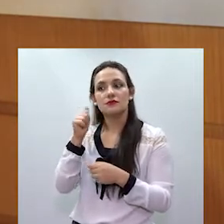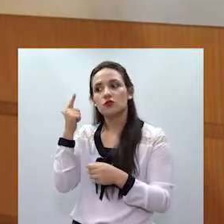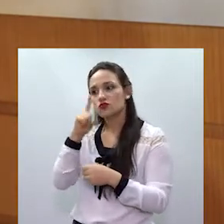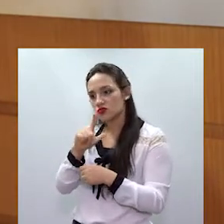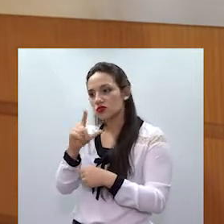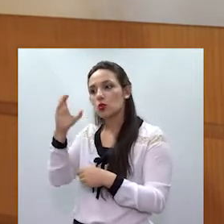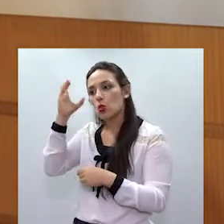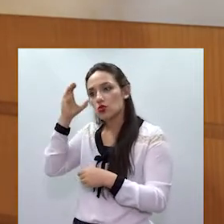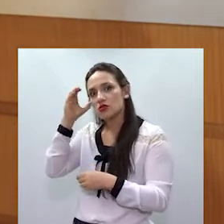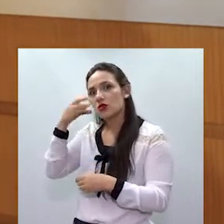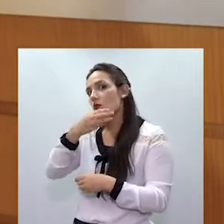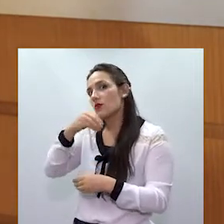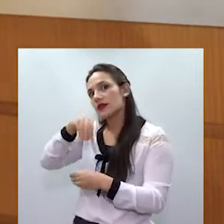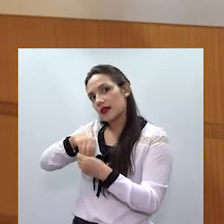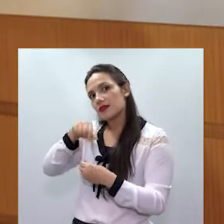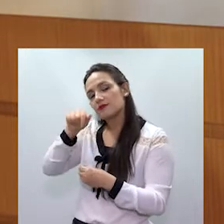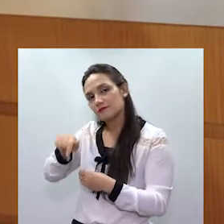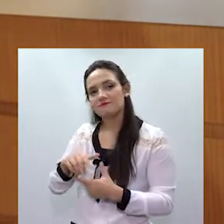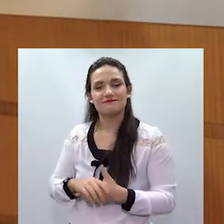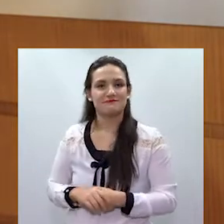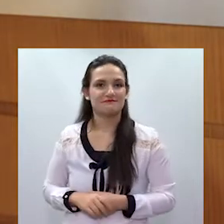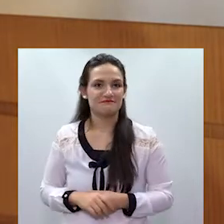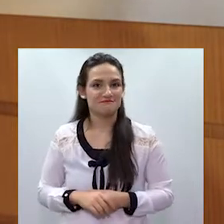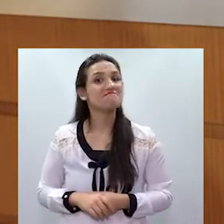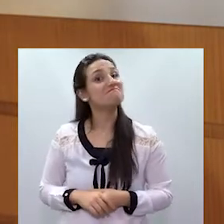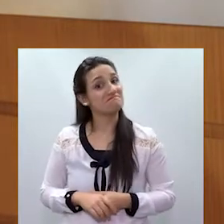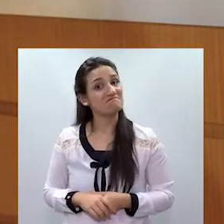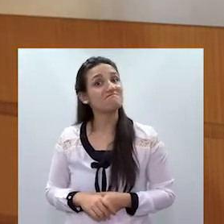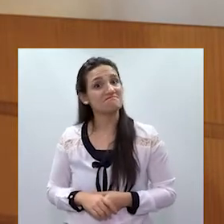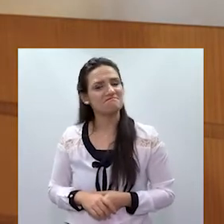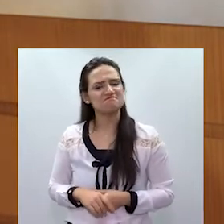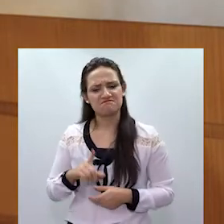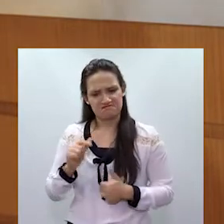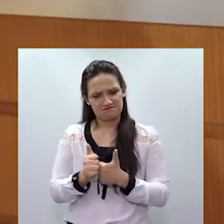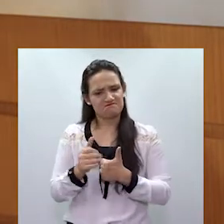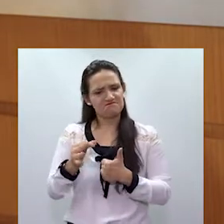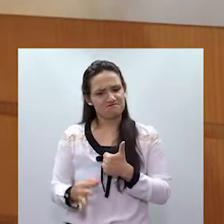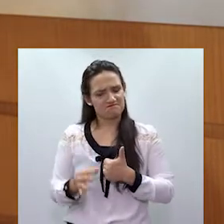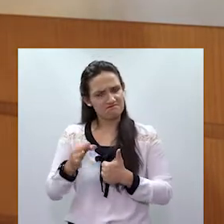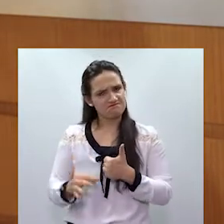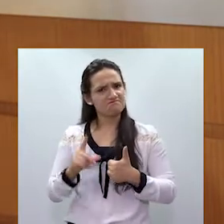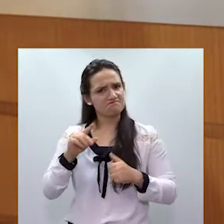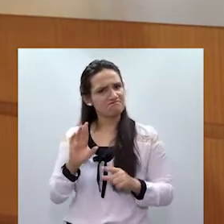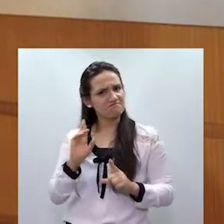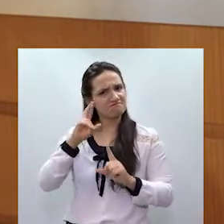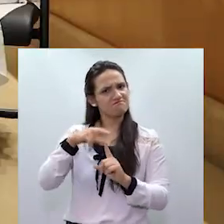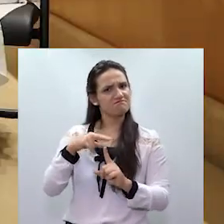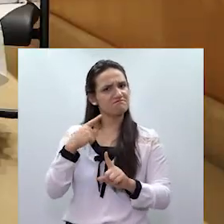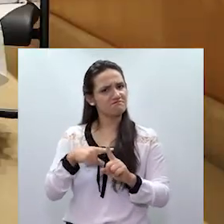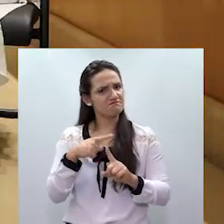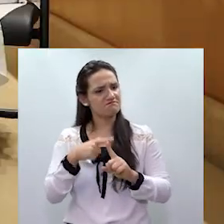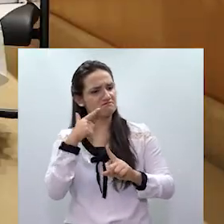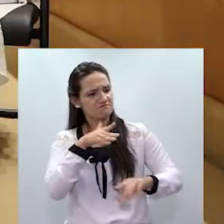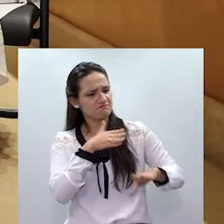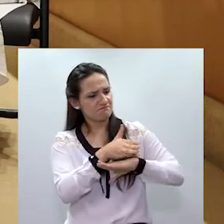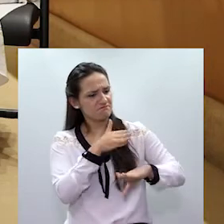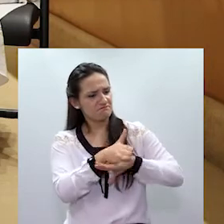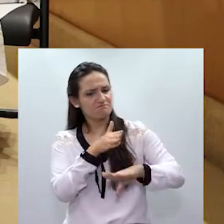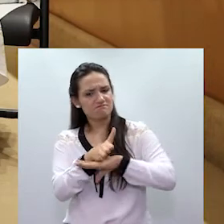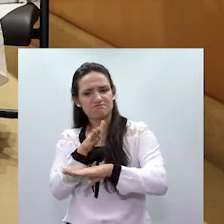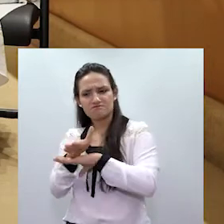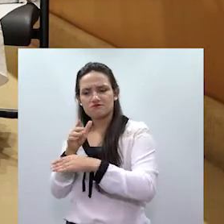bastante tempo e colocam, assim, o Tribunal de Justiça numa posição de destaque mesmo, de vanguarda,